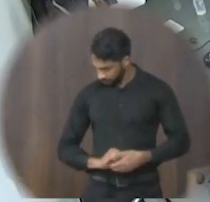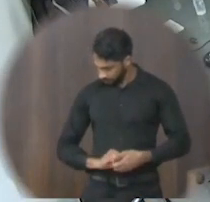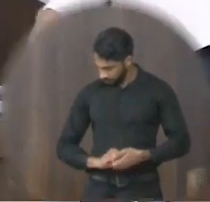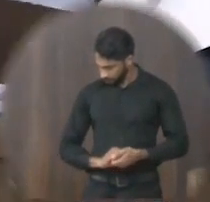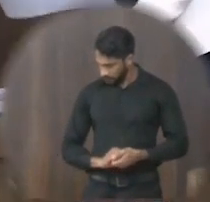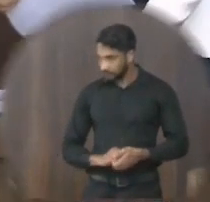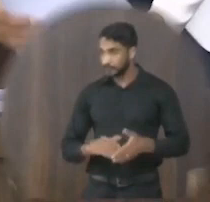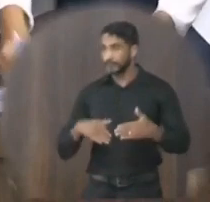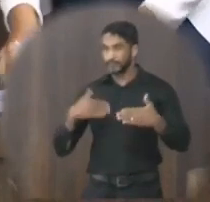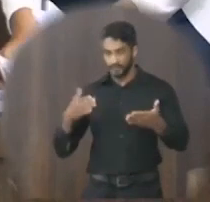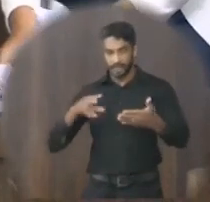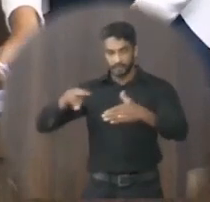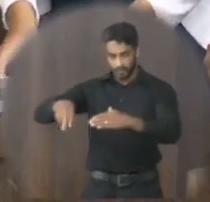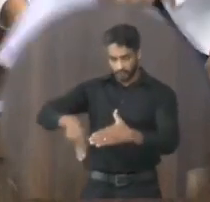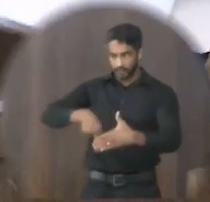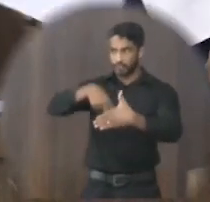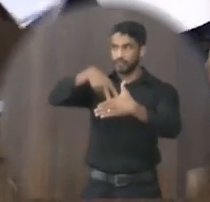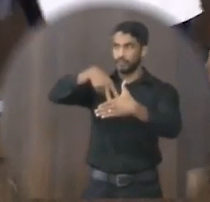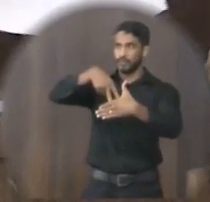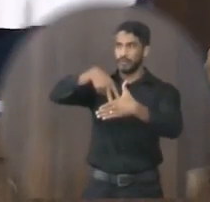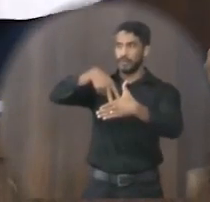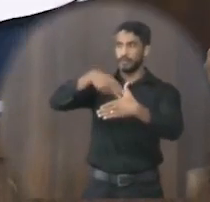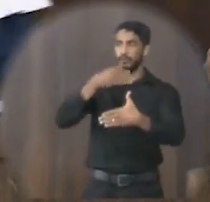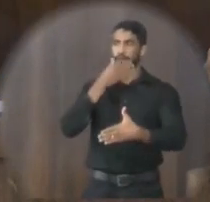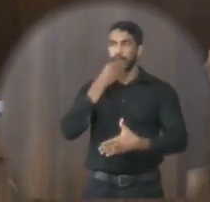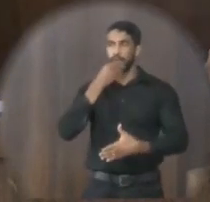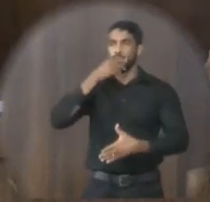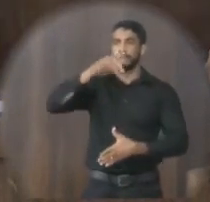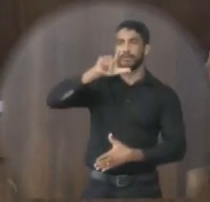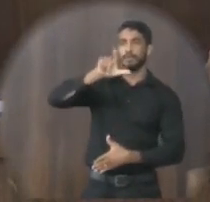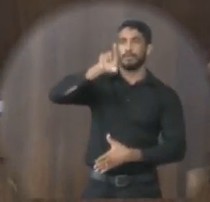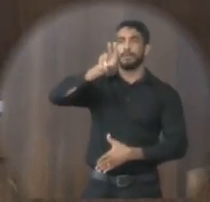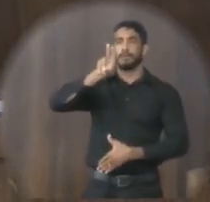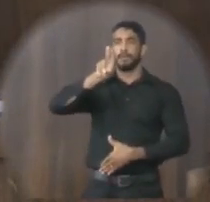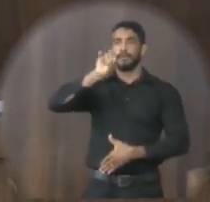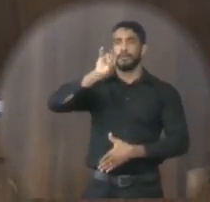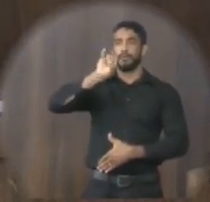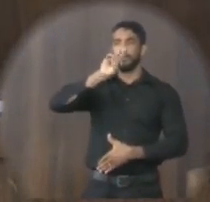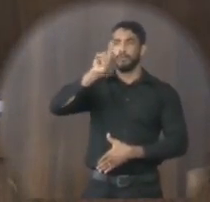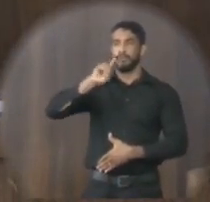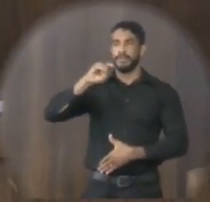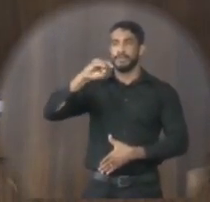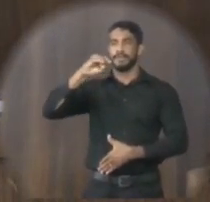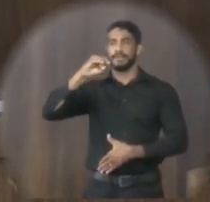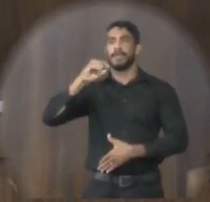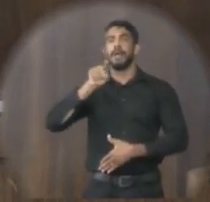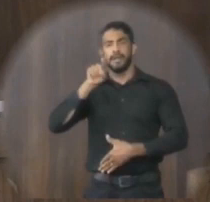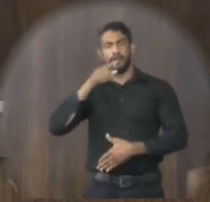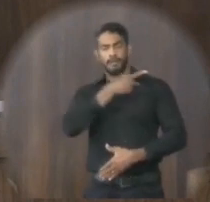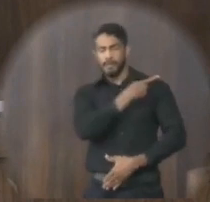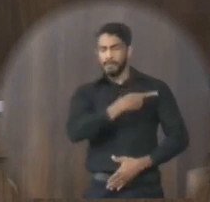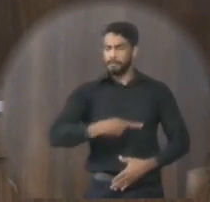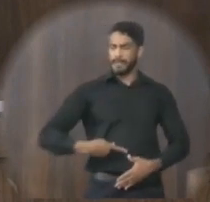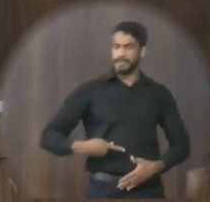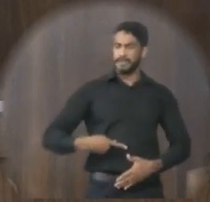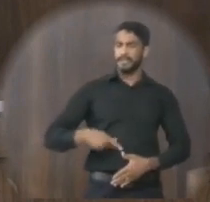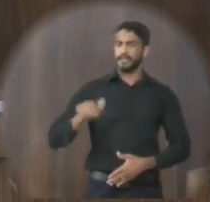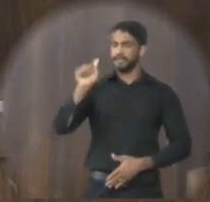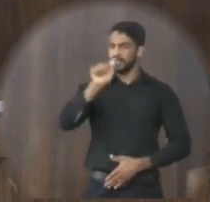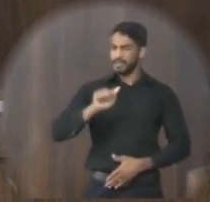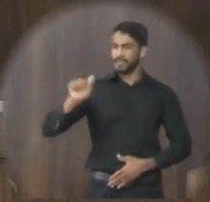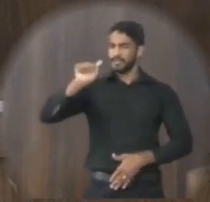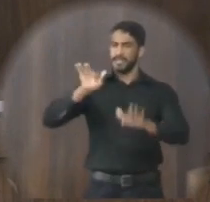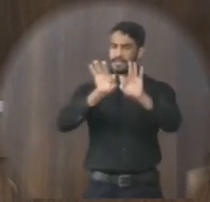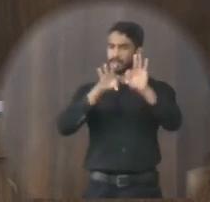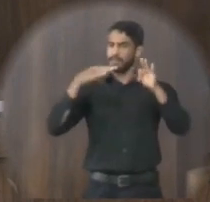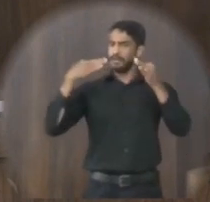Nós temos um orador escrito, o Sr. Luiz Carlos Batista, ele que é presidente da Associação dos Familiares